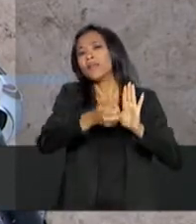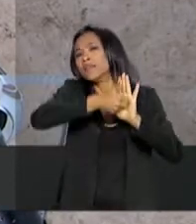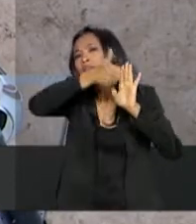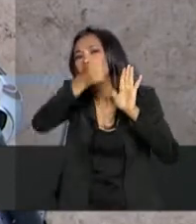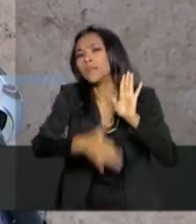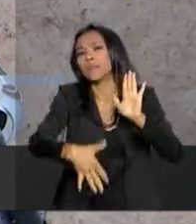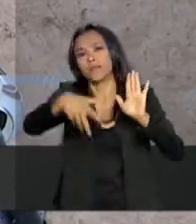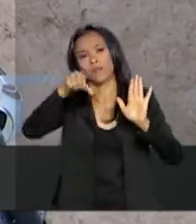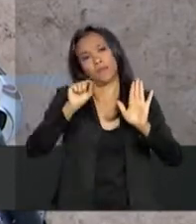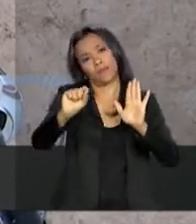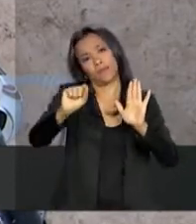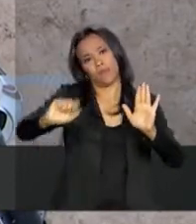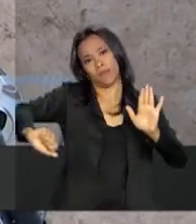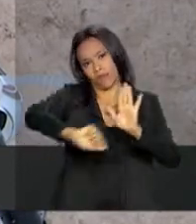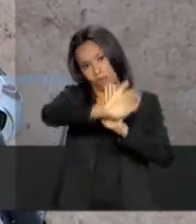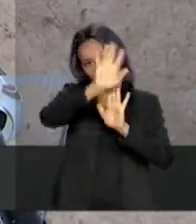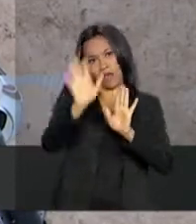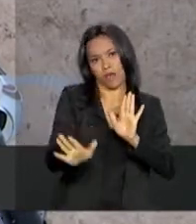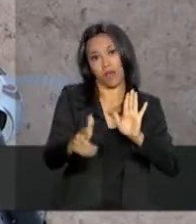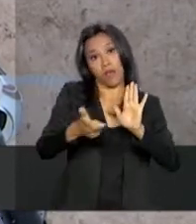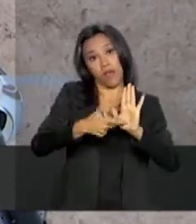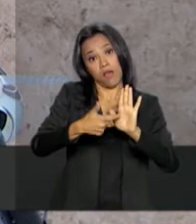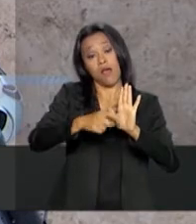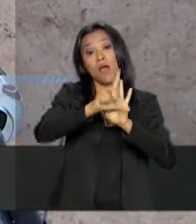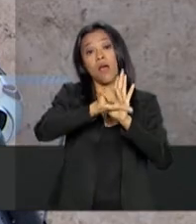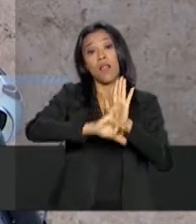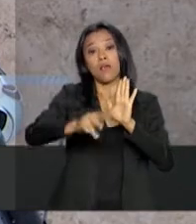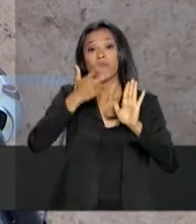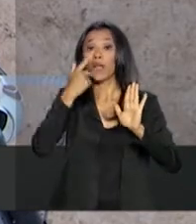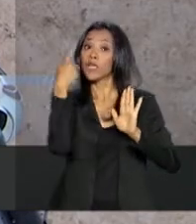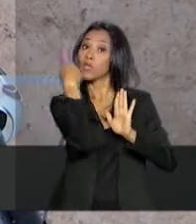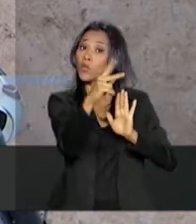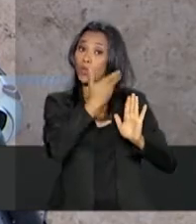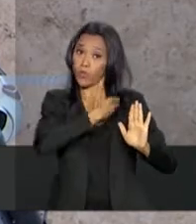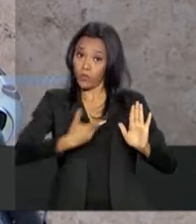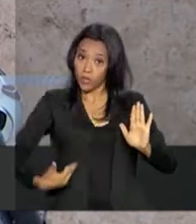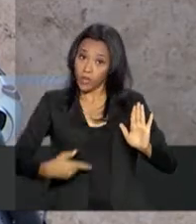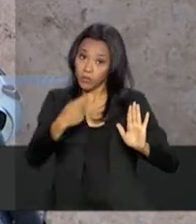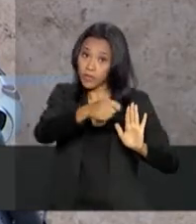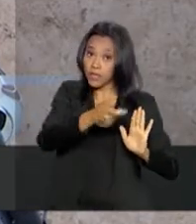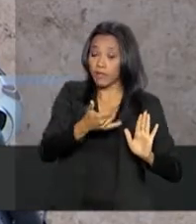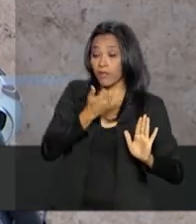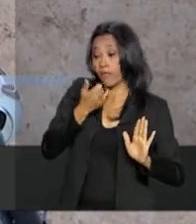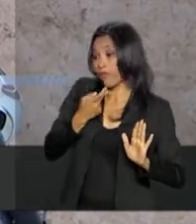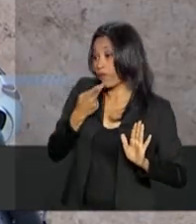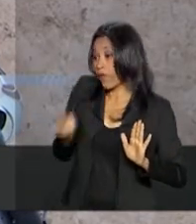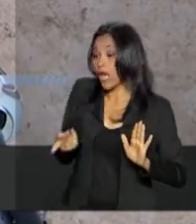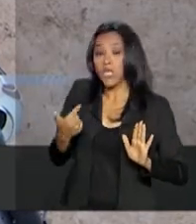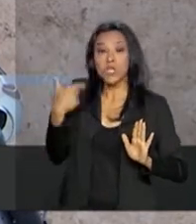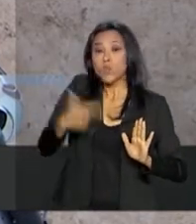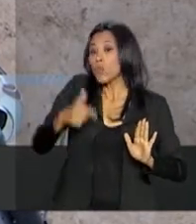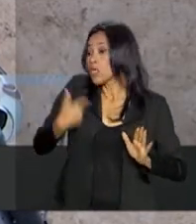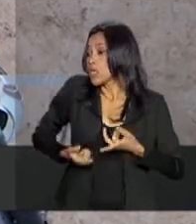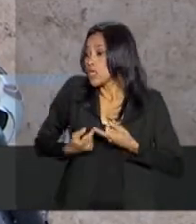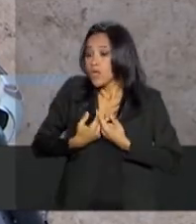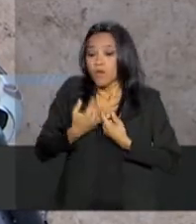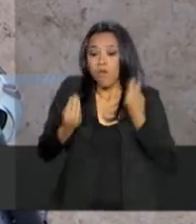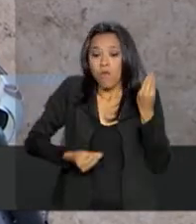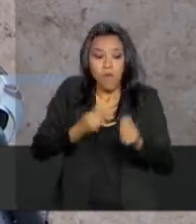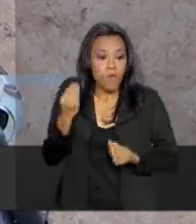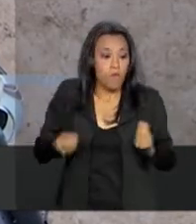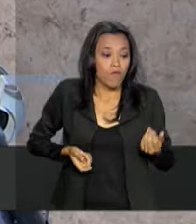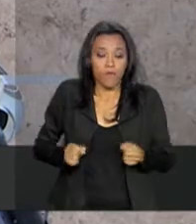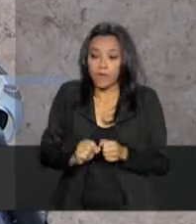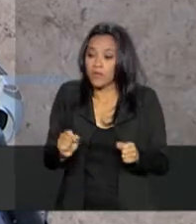deixar mais claro. A lei diz que é preciso que o governo do Estado declare que não tem mais recursos. O esgotamento dos seus